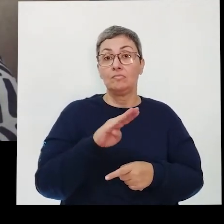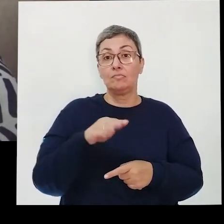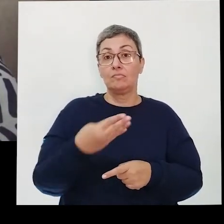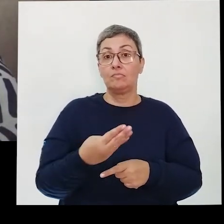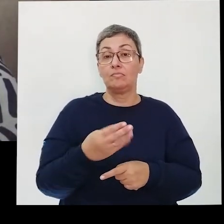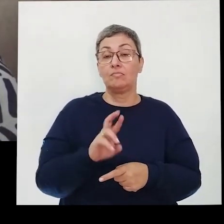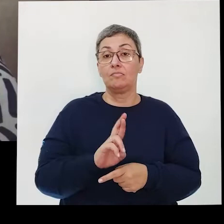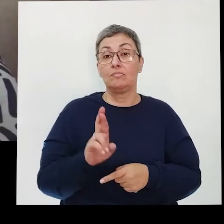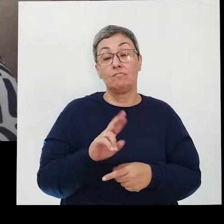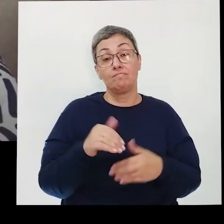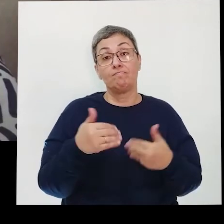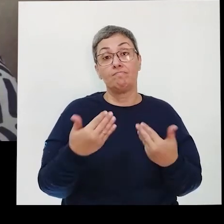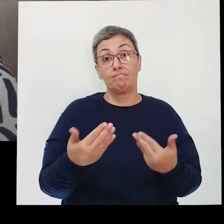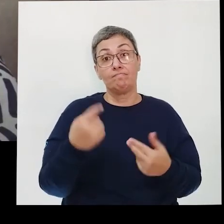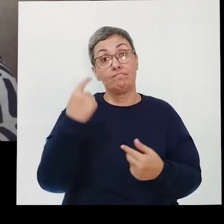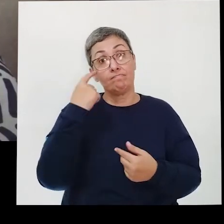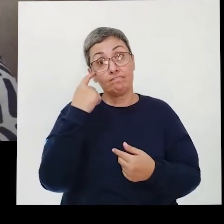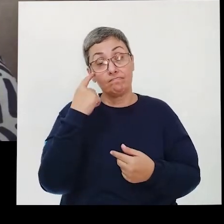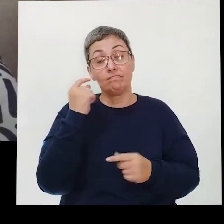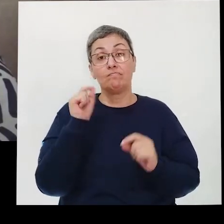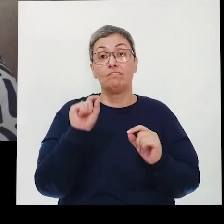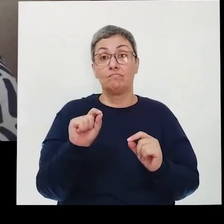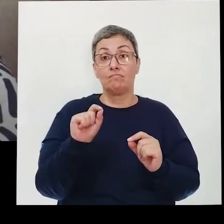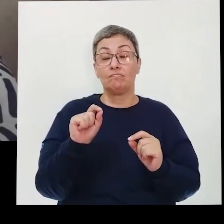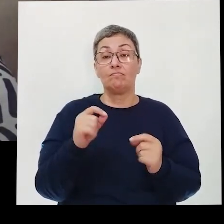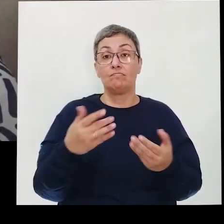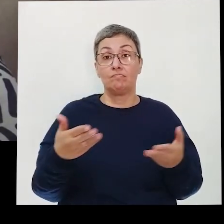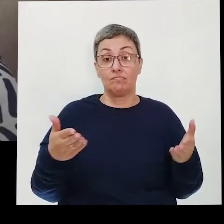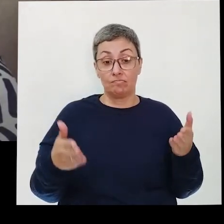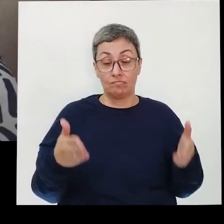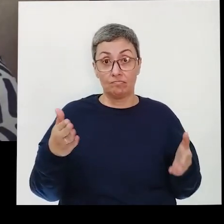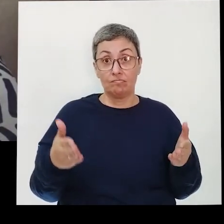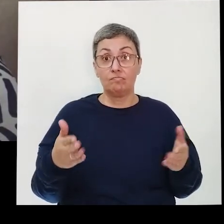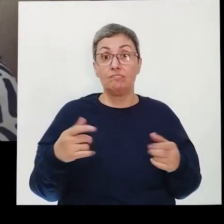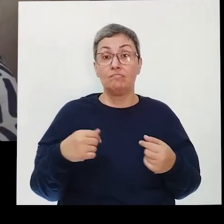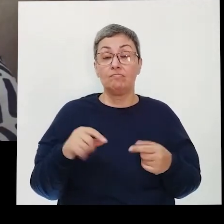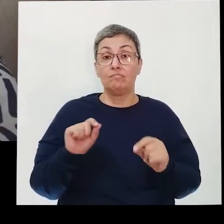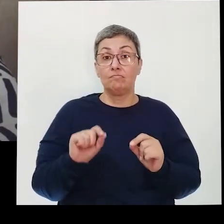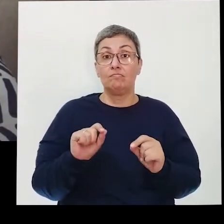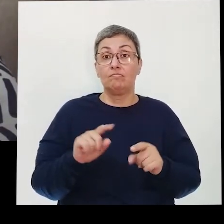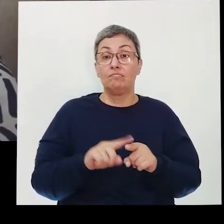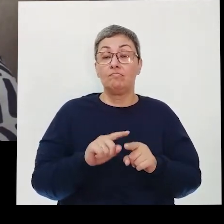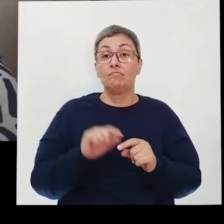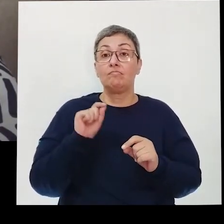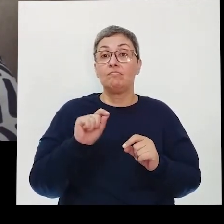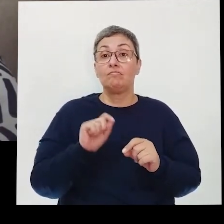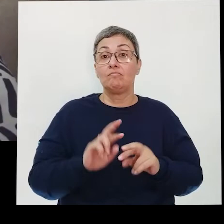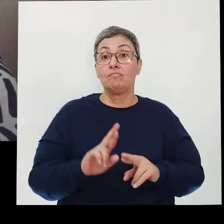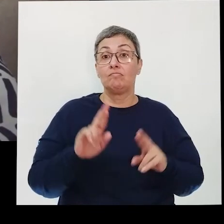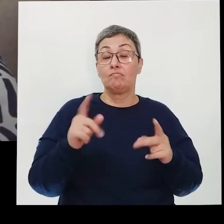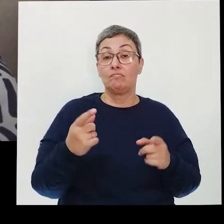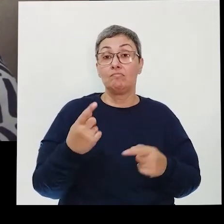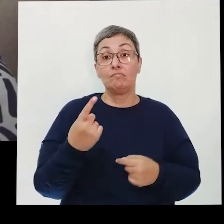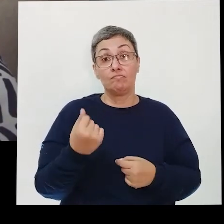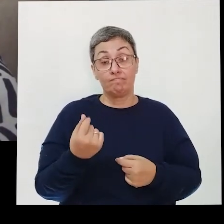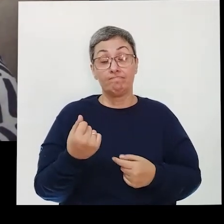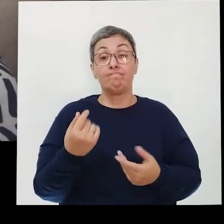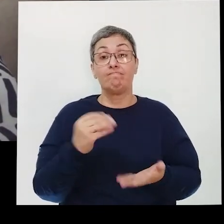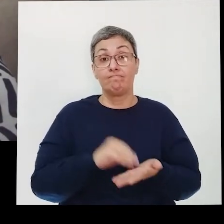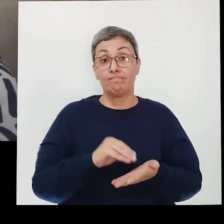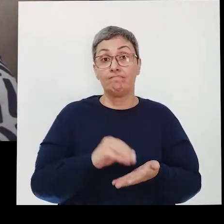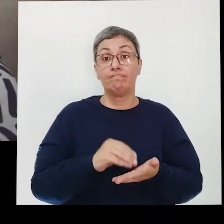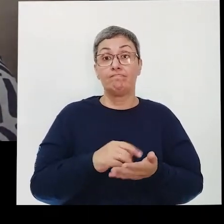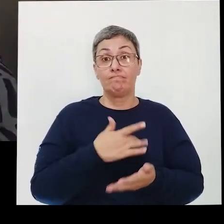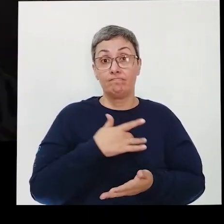reais. Então, gente pensa, assim, que nesse momento que a gente está hoje, qual diferença esse dinheiro faria